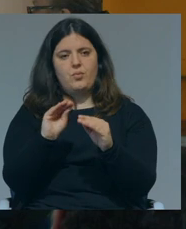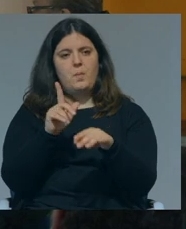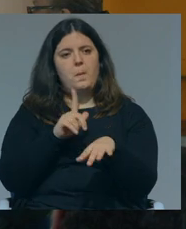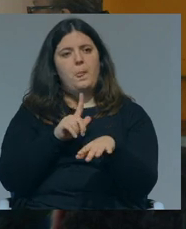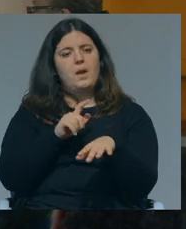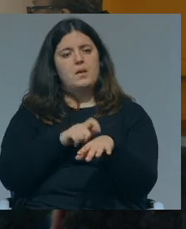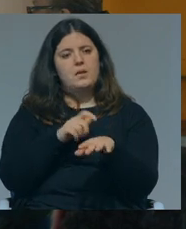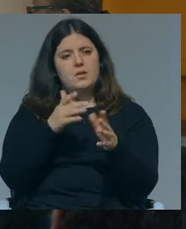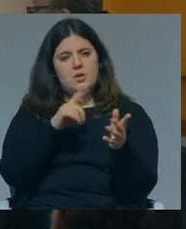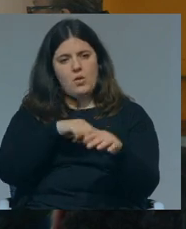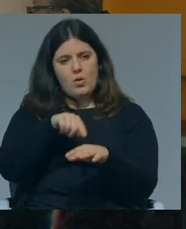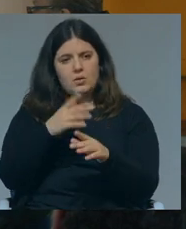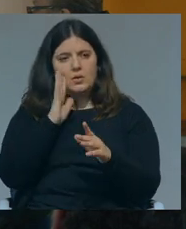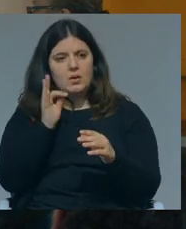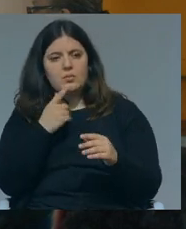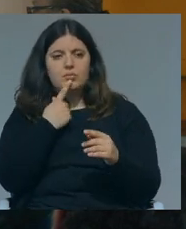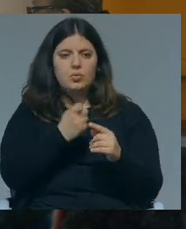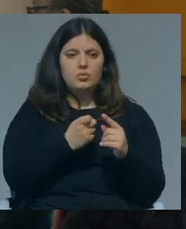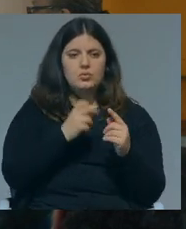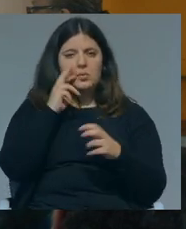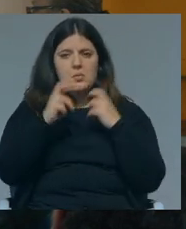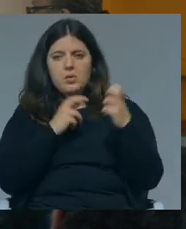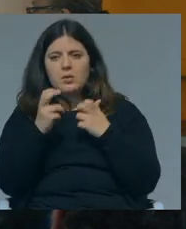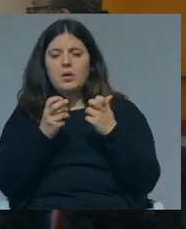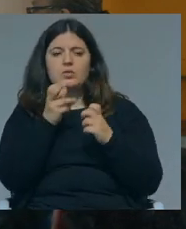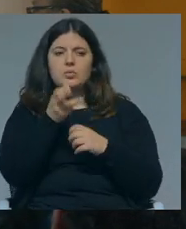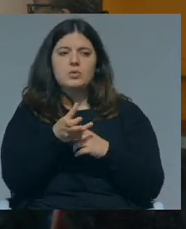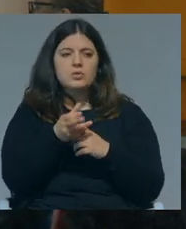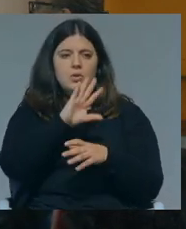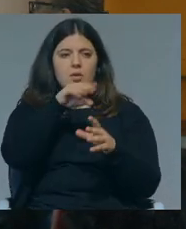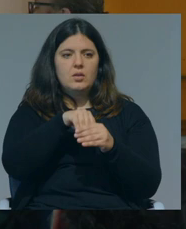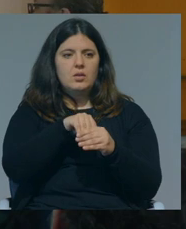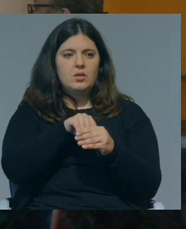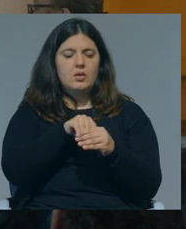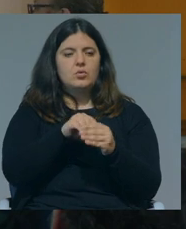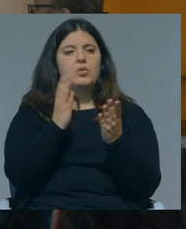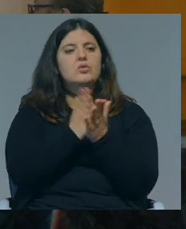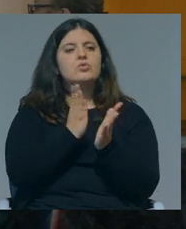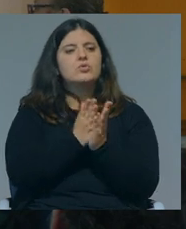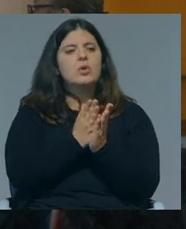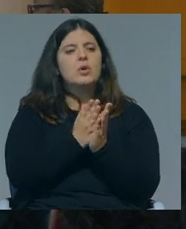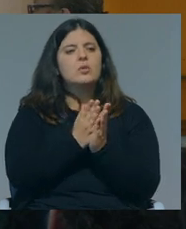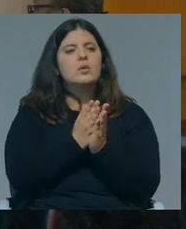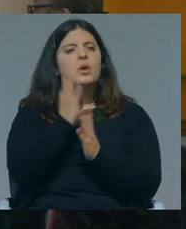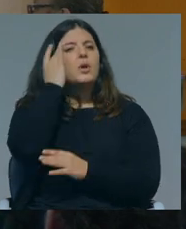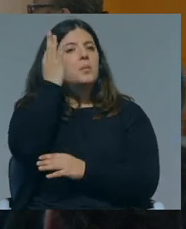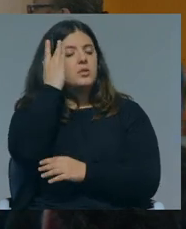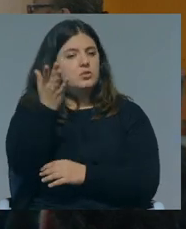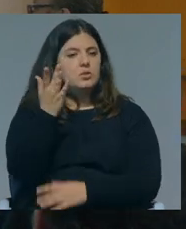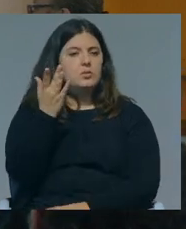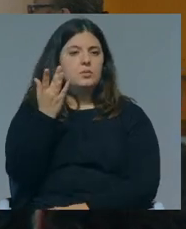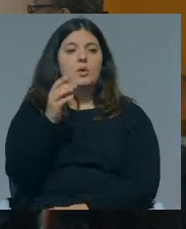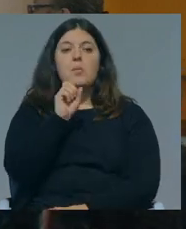nesta hora nós temos tentado procurar, colocar questões e procurar respostas dentro do universo da escola, mas também eu imagino